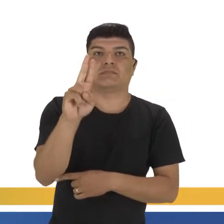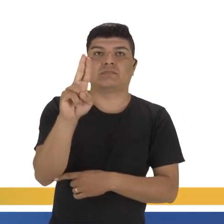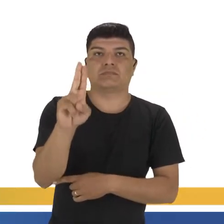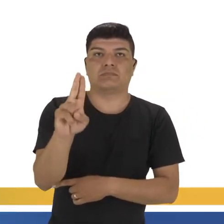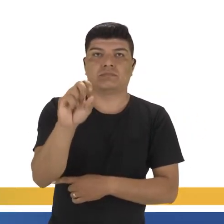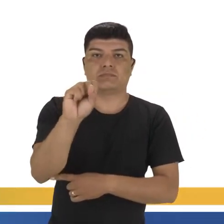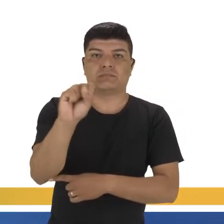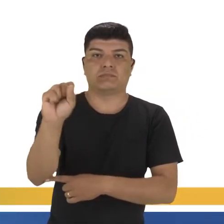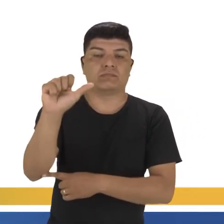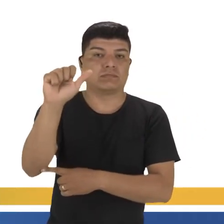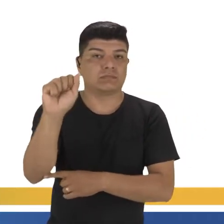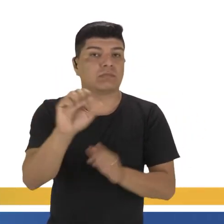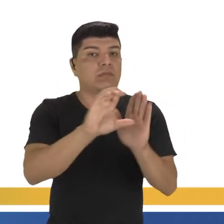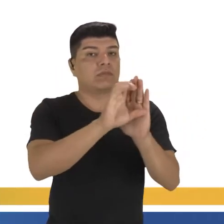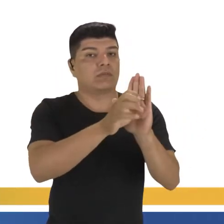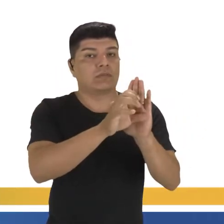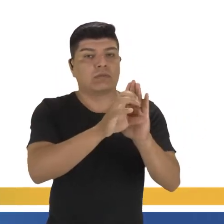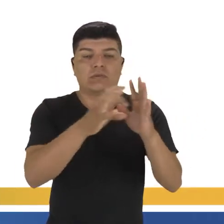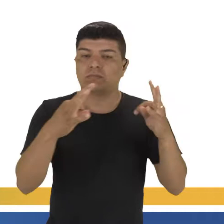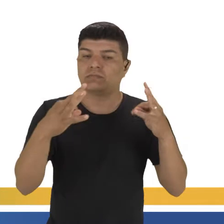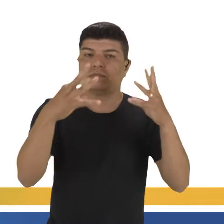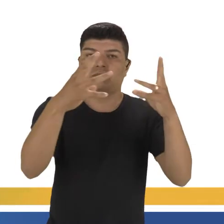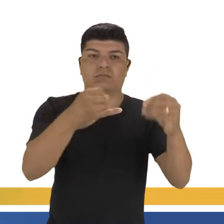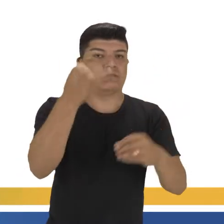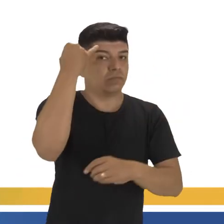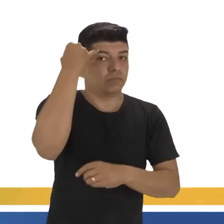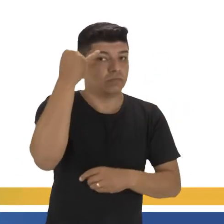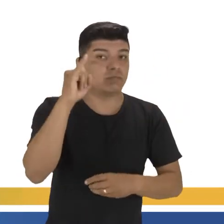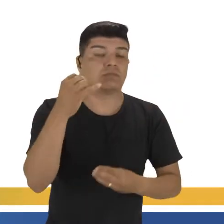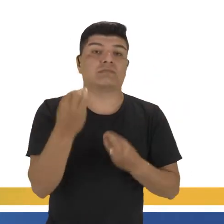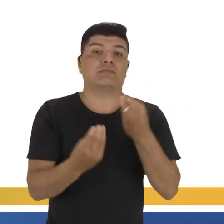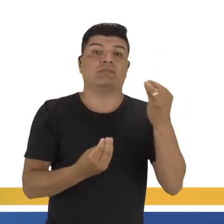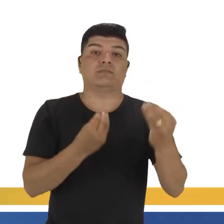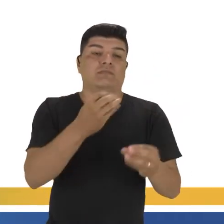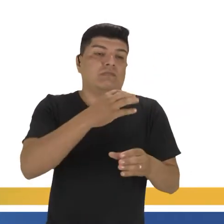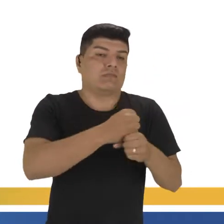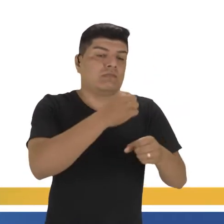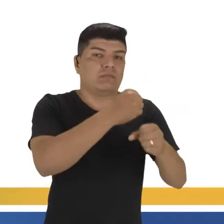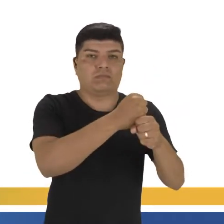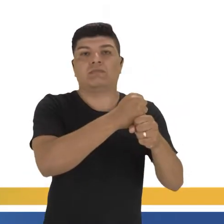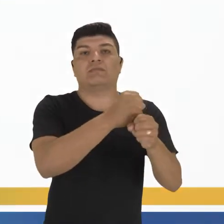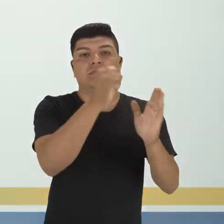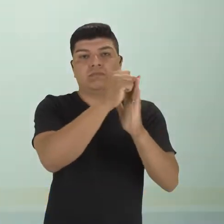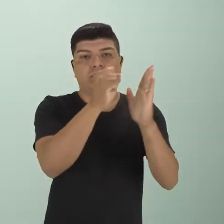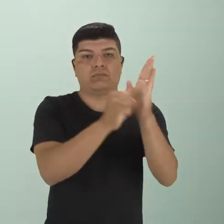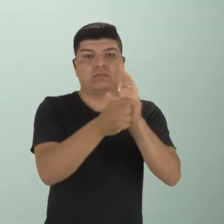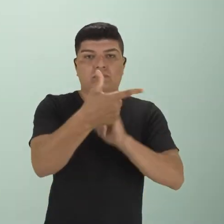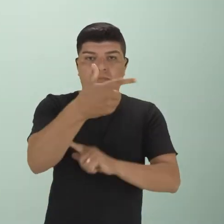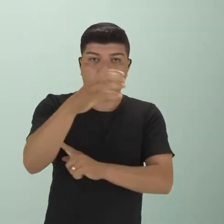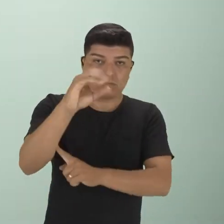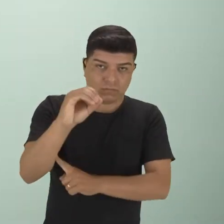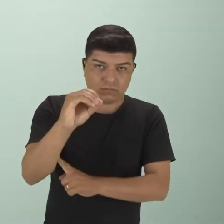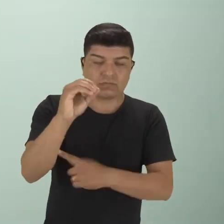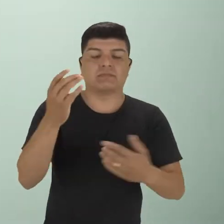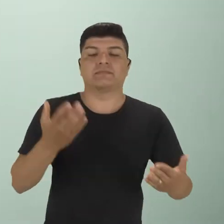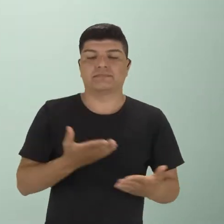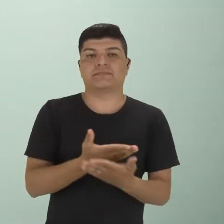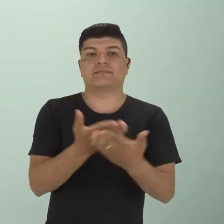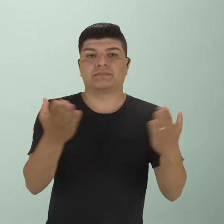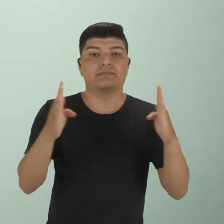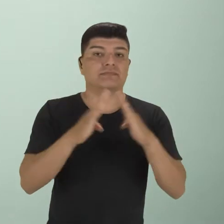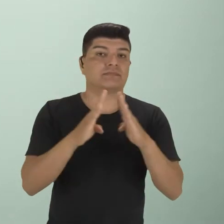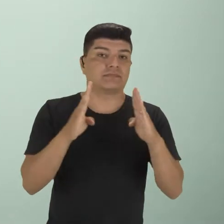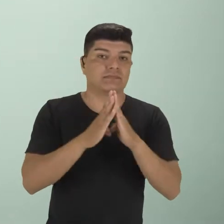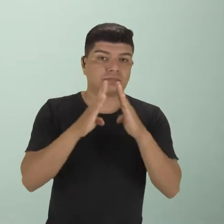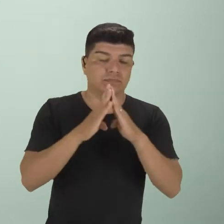é um conteúdo que faz parte de toda a ideia de como foi construído esse século XX. Então vocês